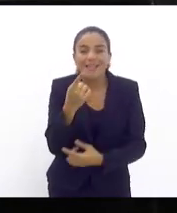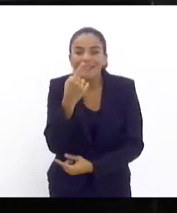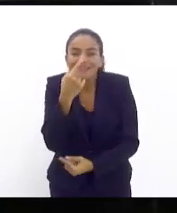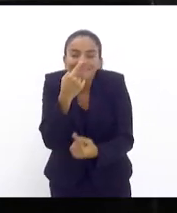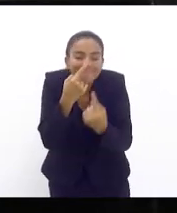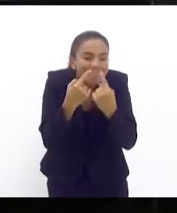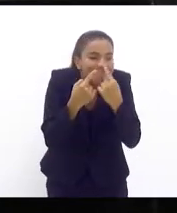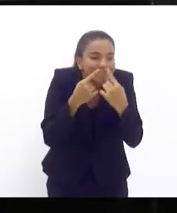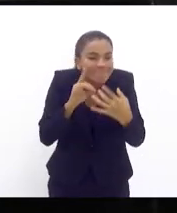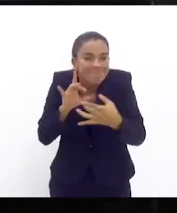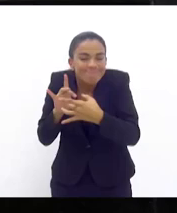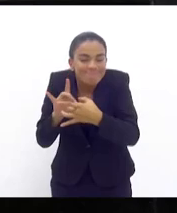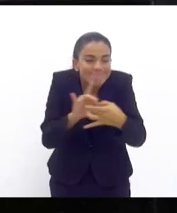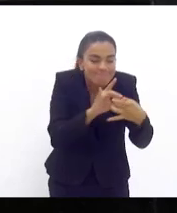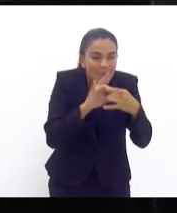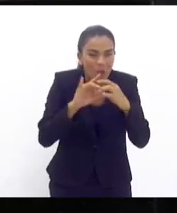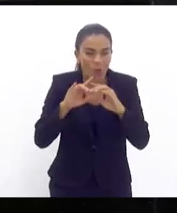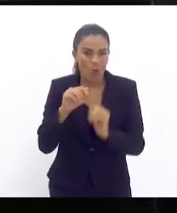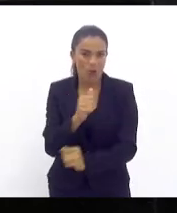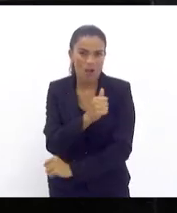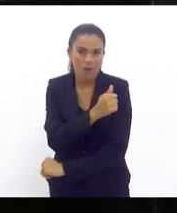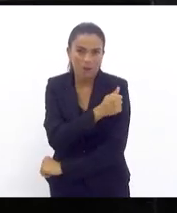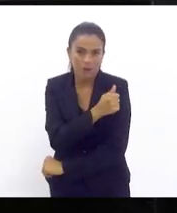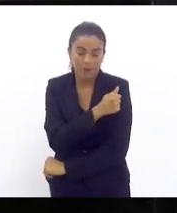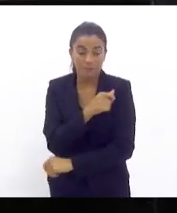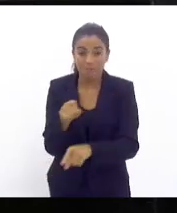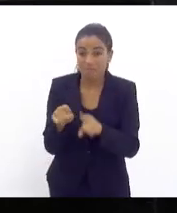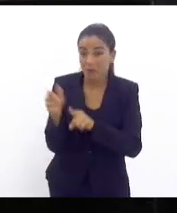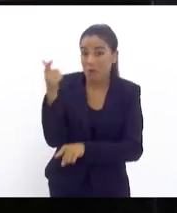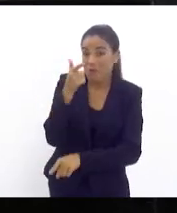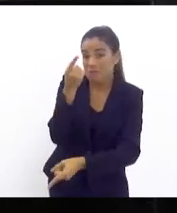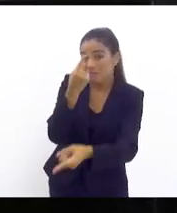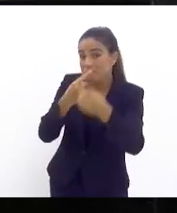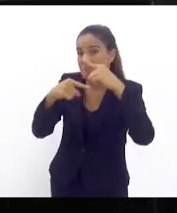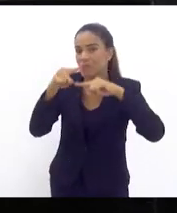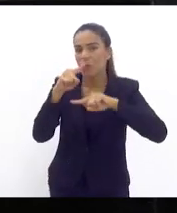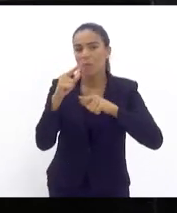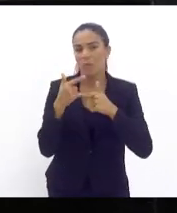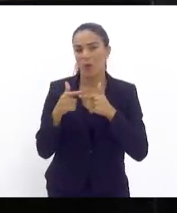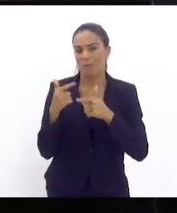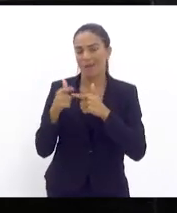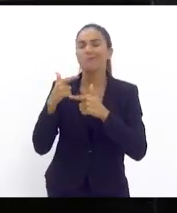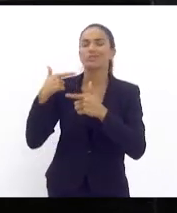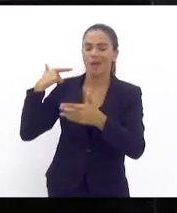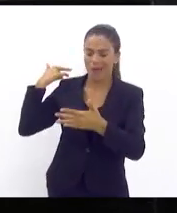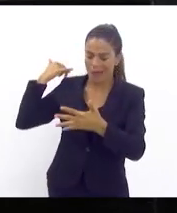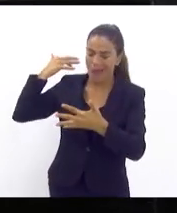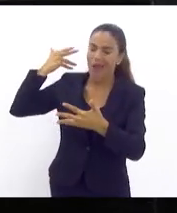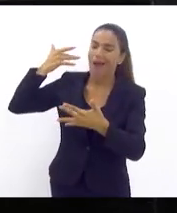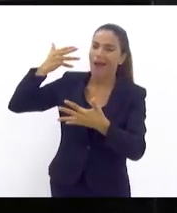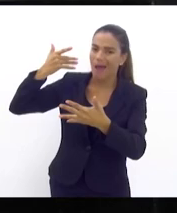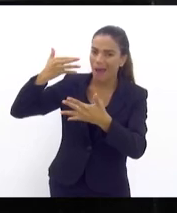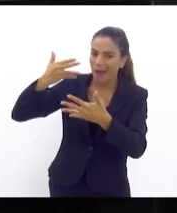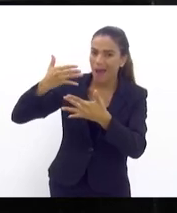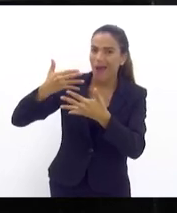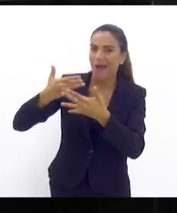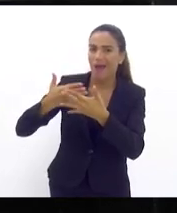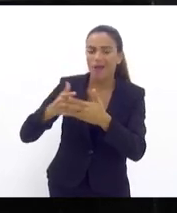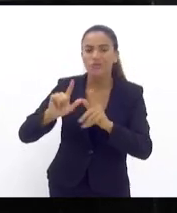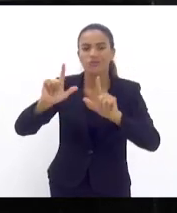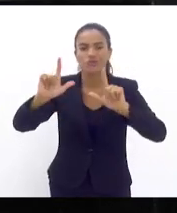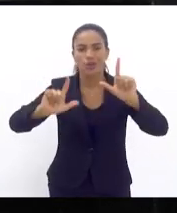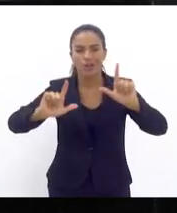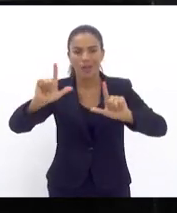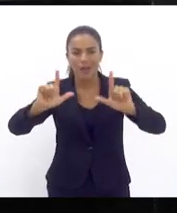nossos alunos, para que a gente possa também superar um problema crônico que a gente vem acompanhando diariamente nos jornais